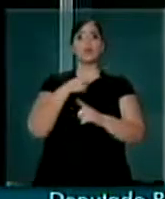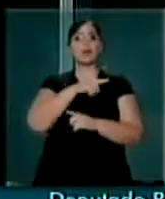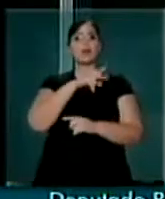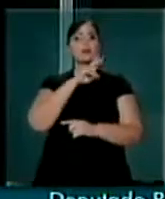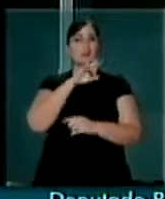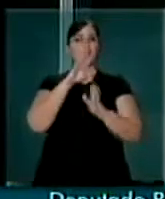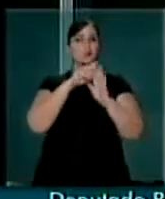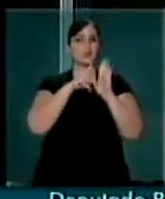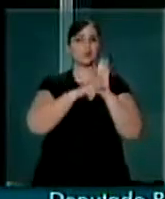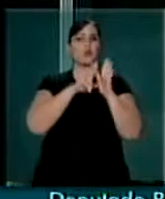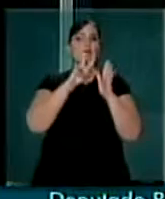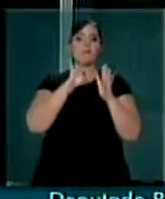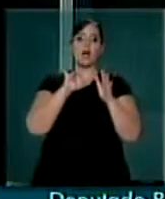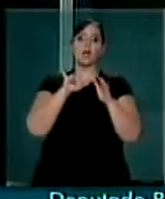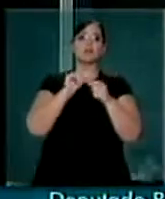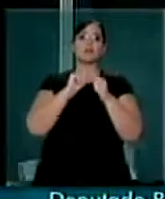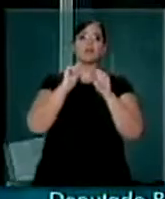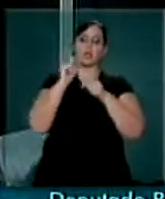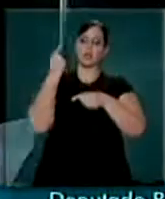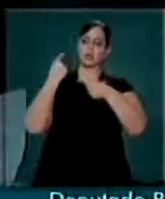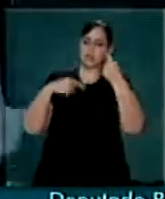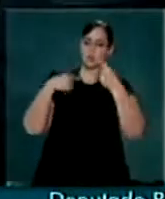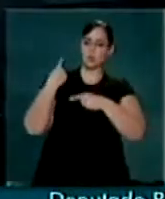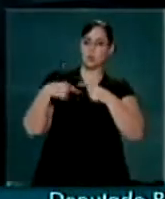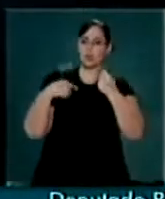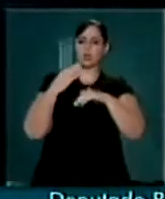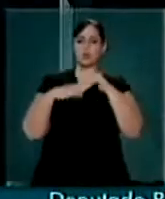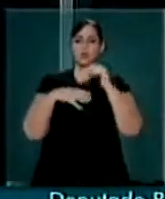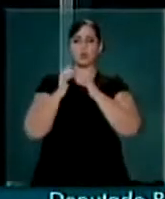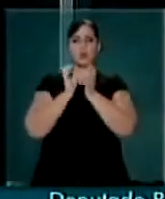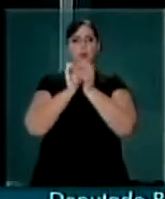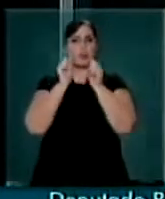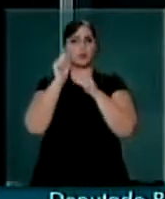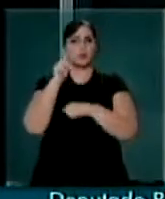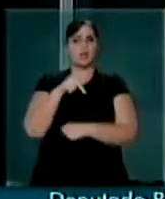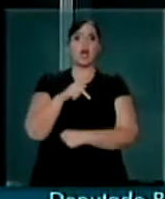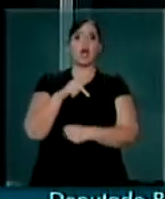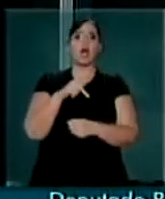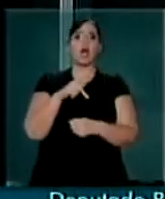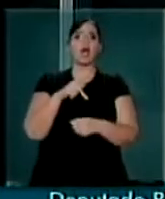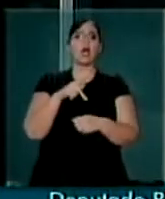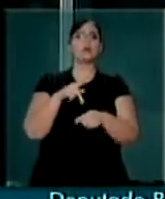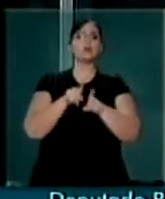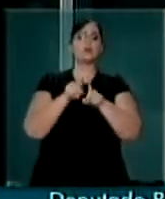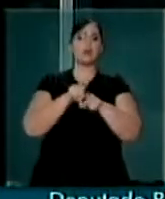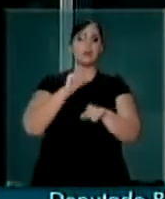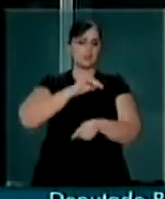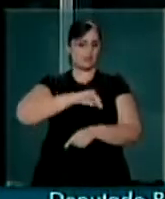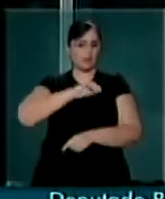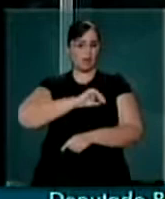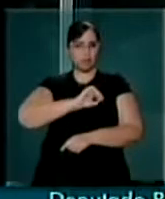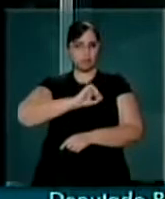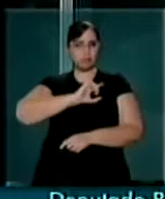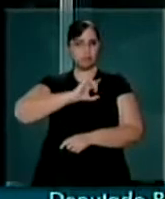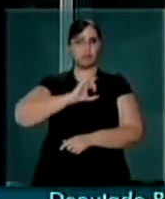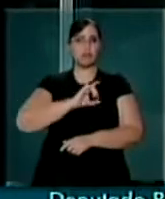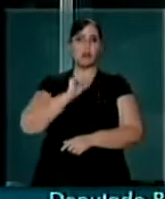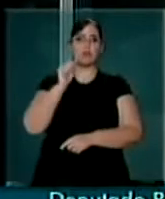a discussão sobre os aposentados? E o aumento dos aposentados